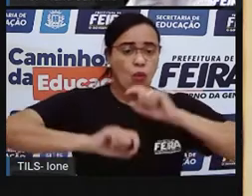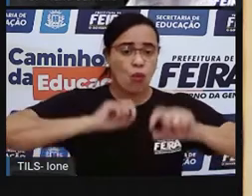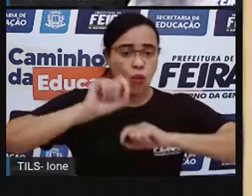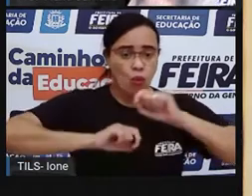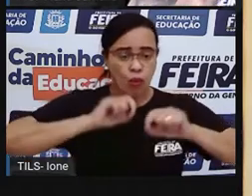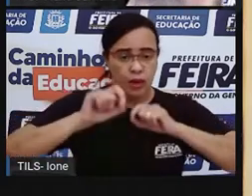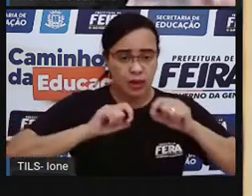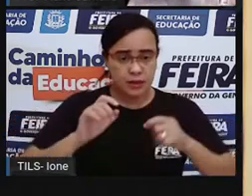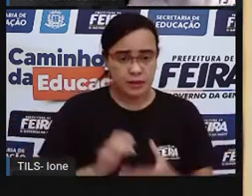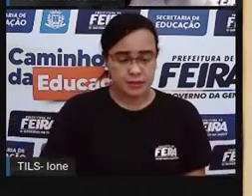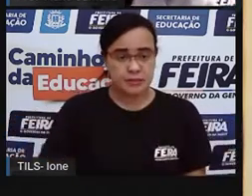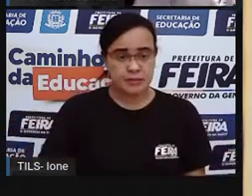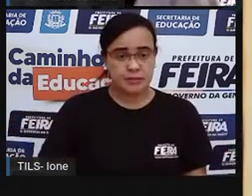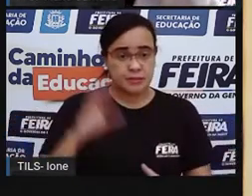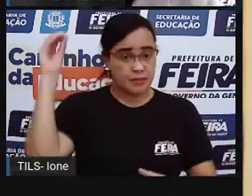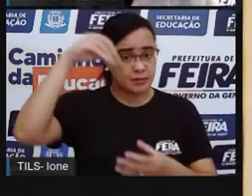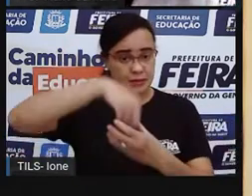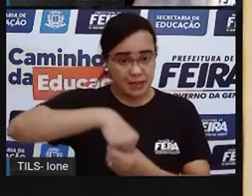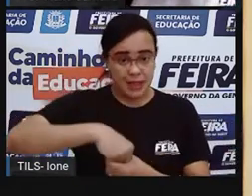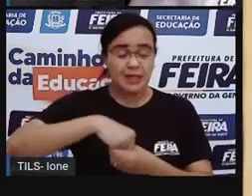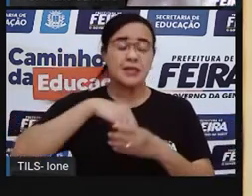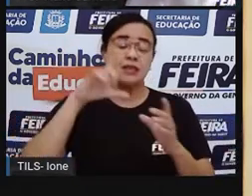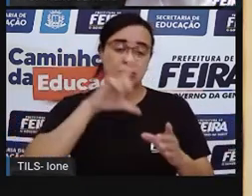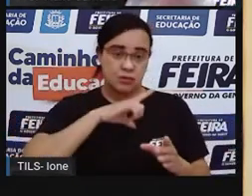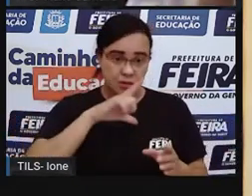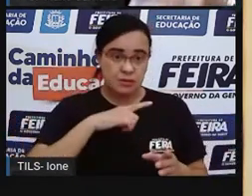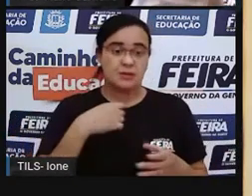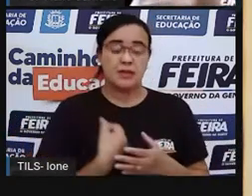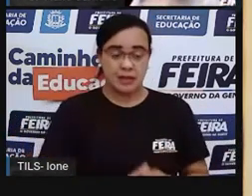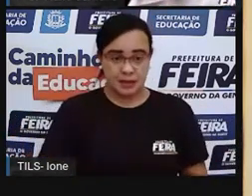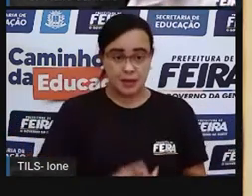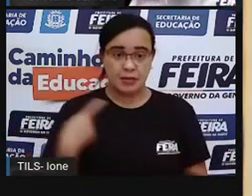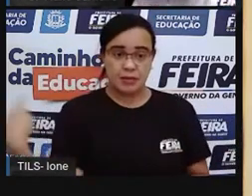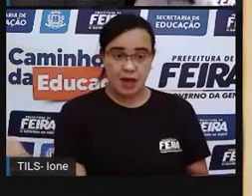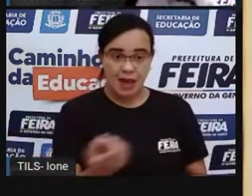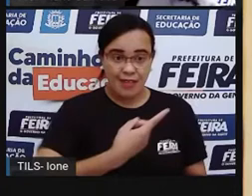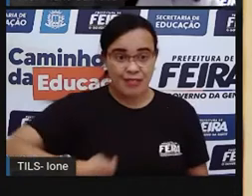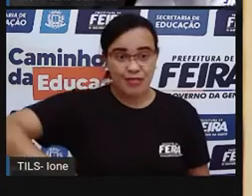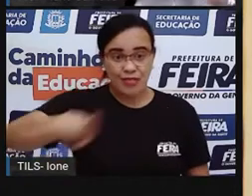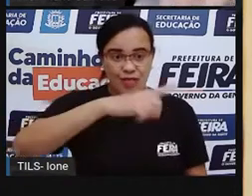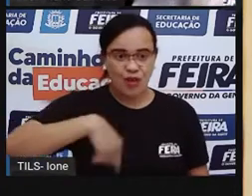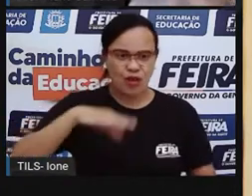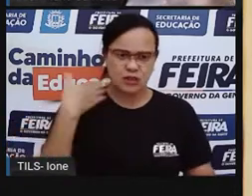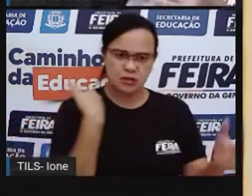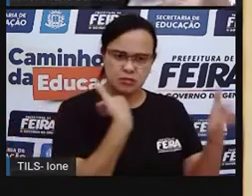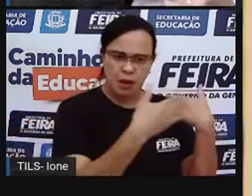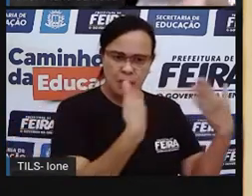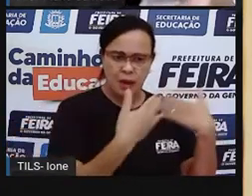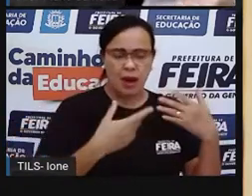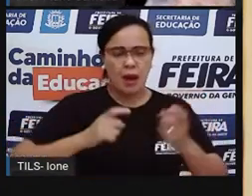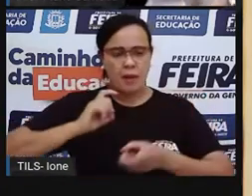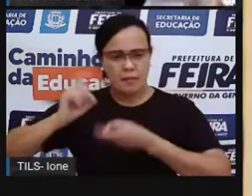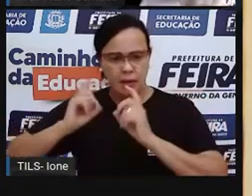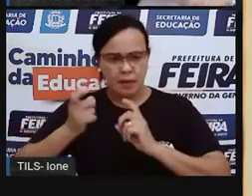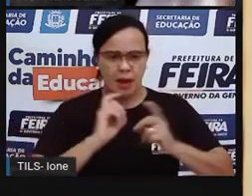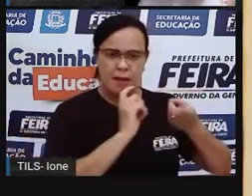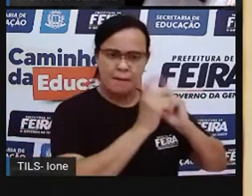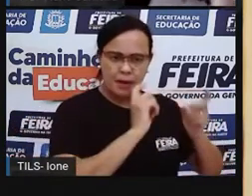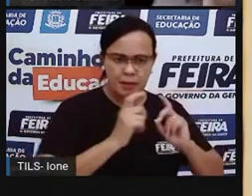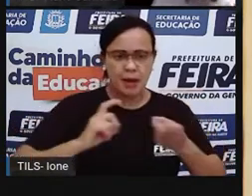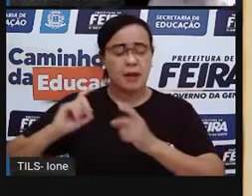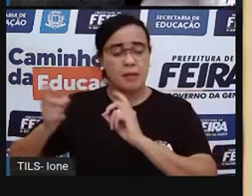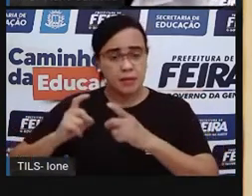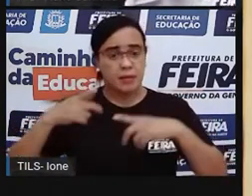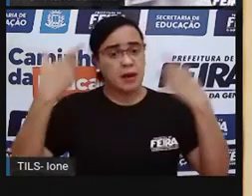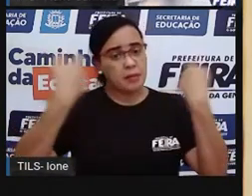partes para a gente discutir um pouco mais. Porque, como a gente já tinha falado, nas aulas anteriores, né, a Pró falou do direito